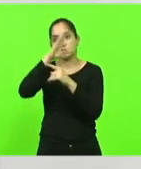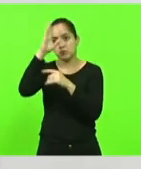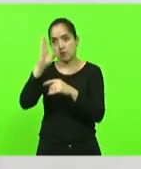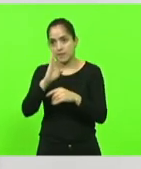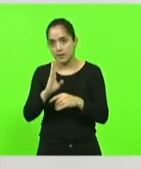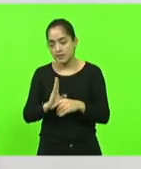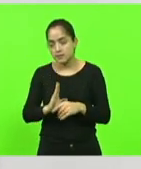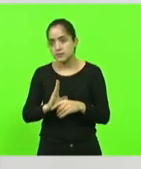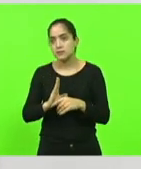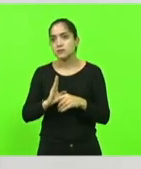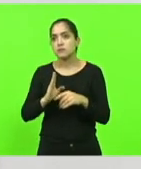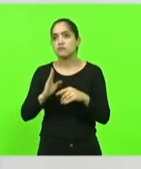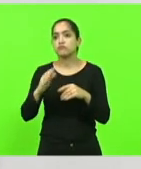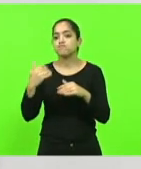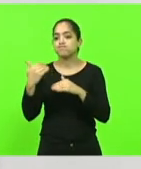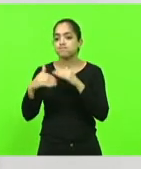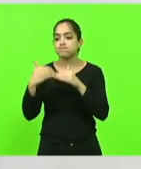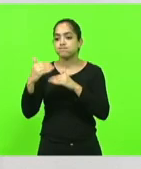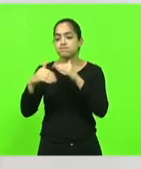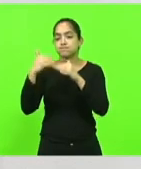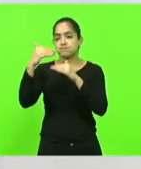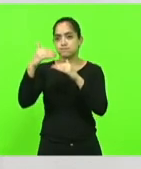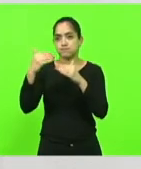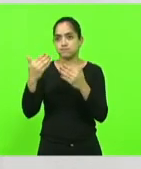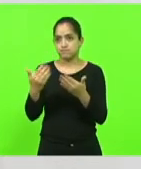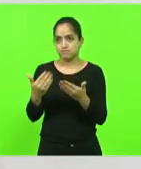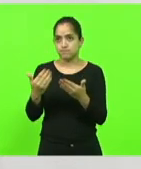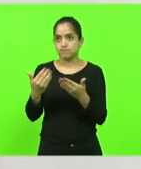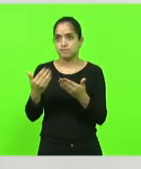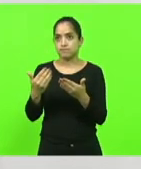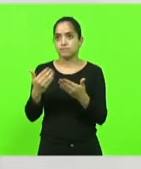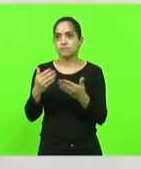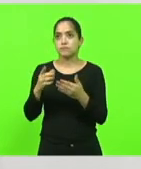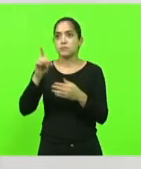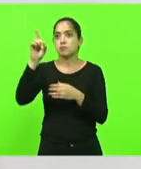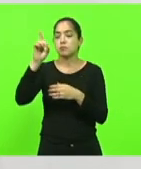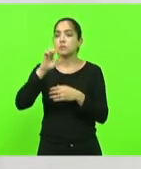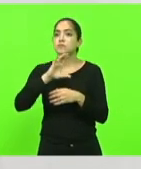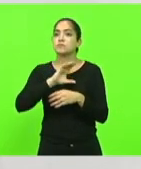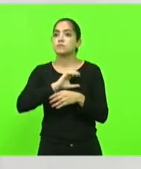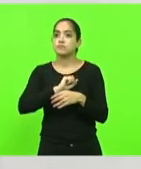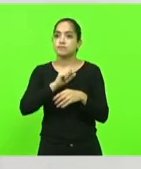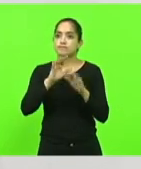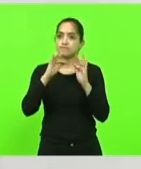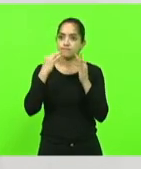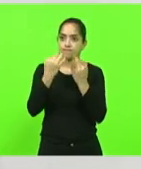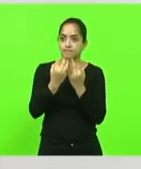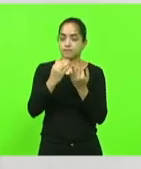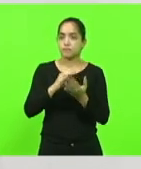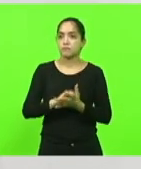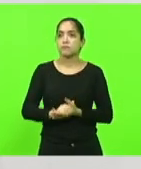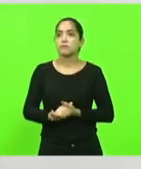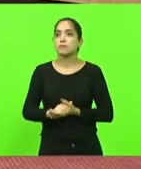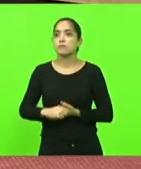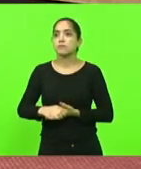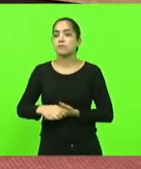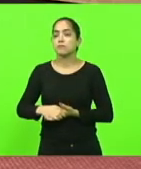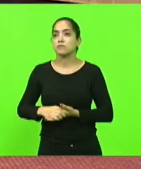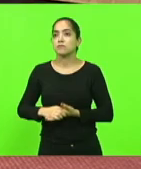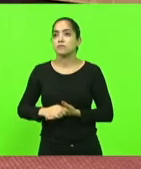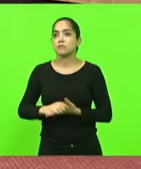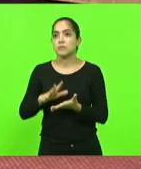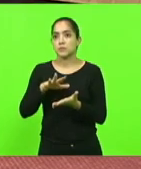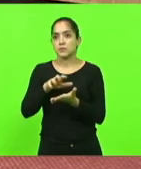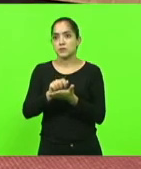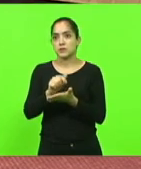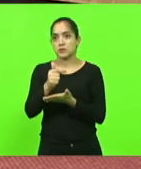uma nação próspera onde venhamos celebrar Deus, pátria e família. Muito obrigado, seu presidente. Havendo mais oradores